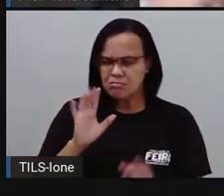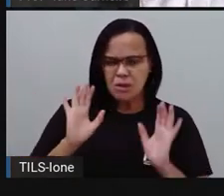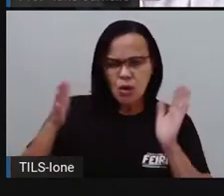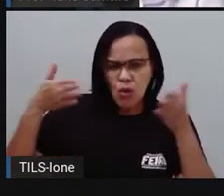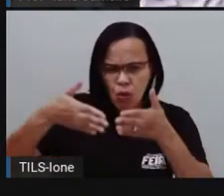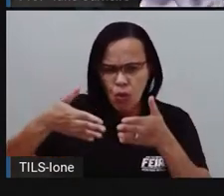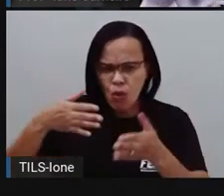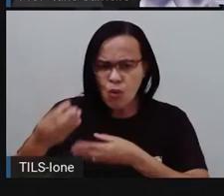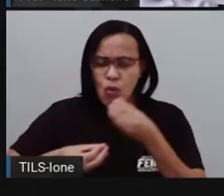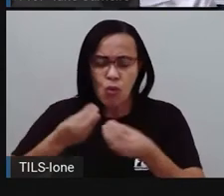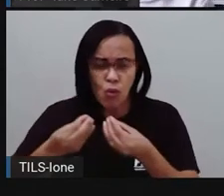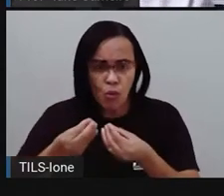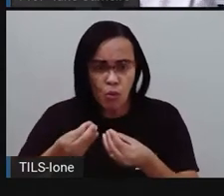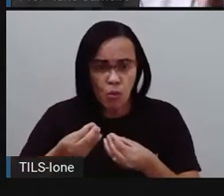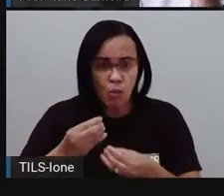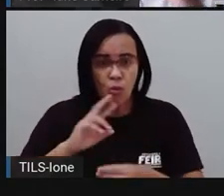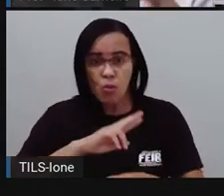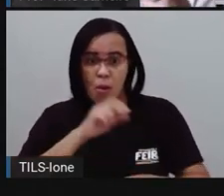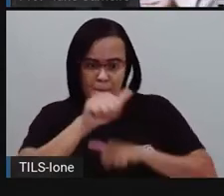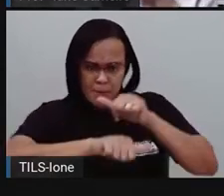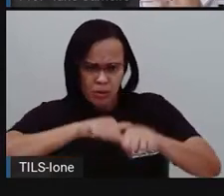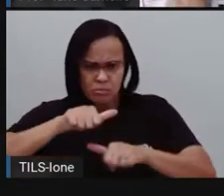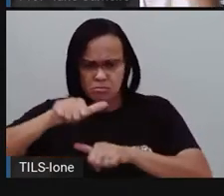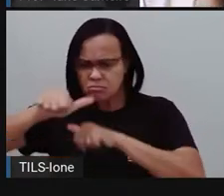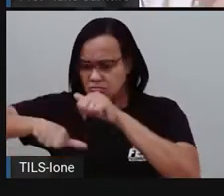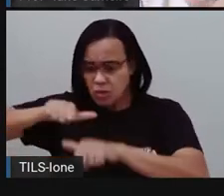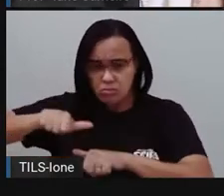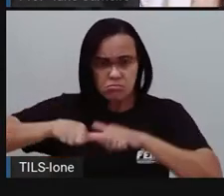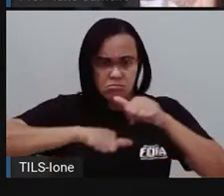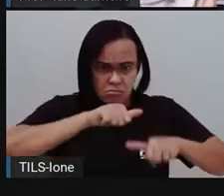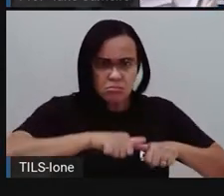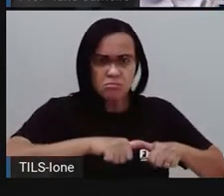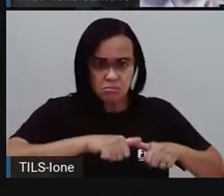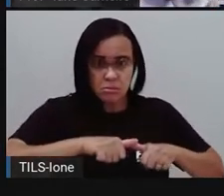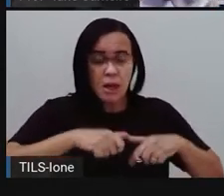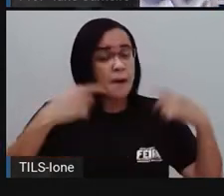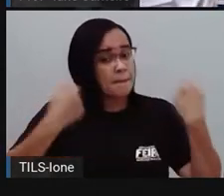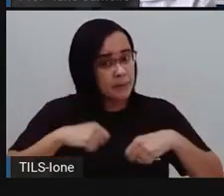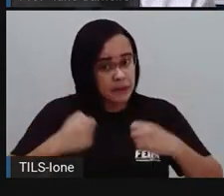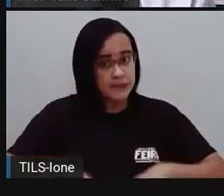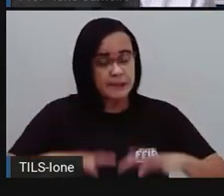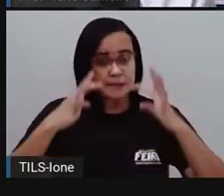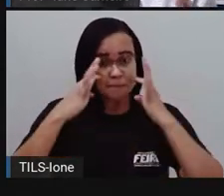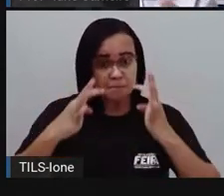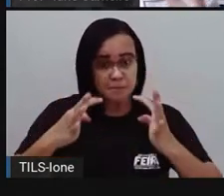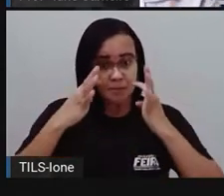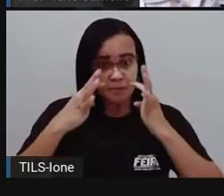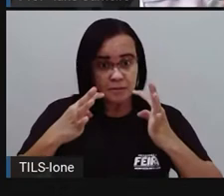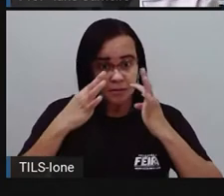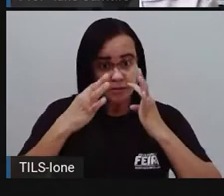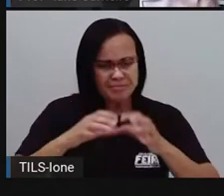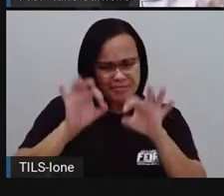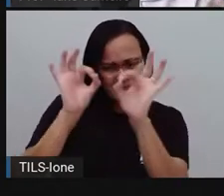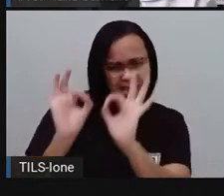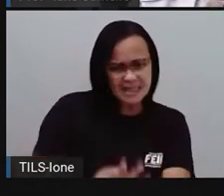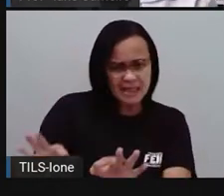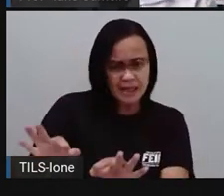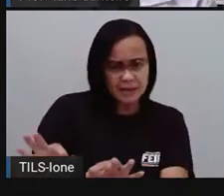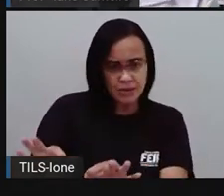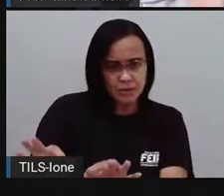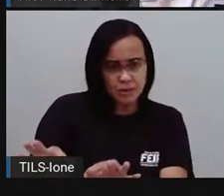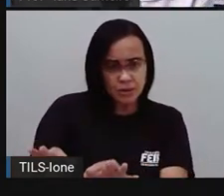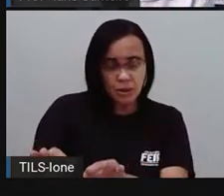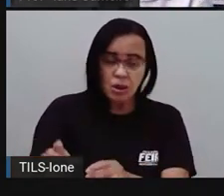assistir um, já começa outro vídeo. Então, observem sempre se vocês estão no lugar certo, né? Para que vocês não acabem assistindo